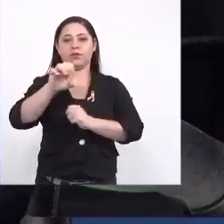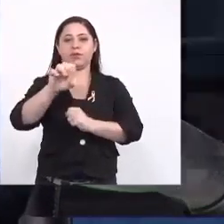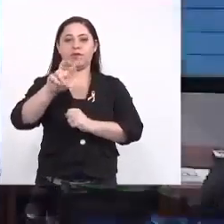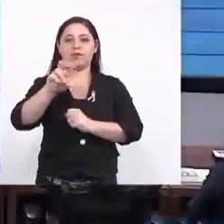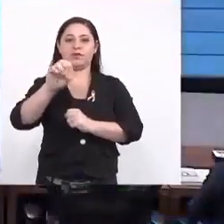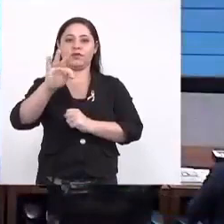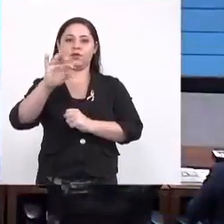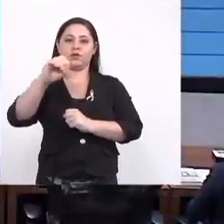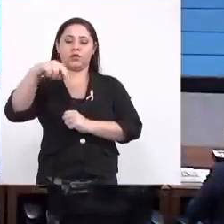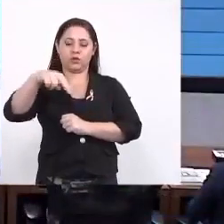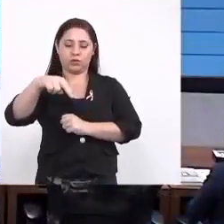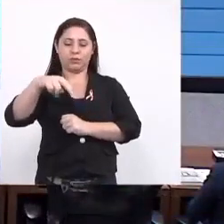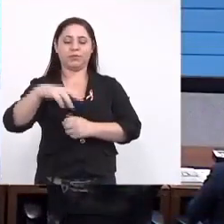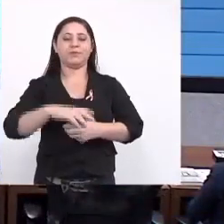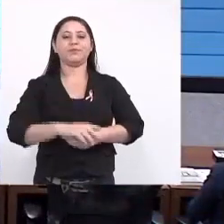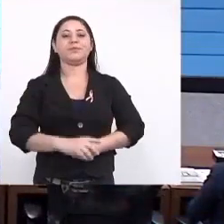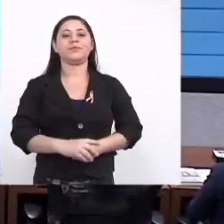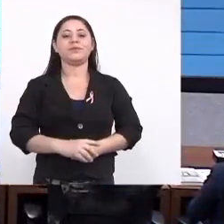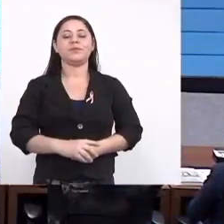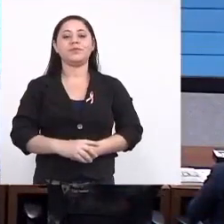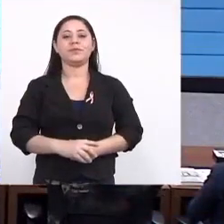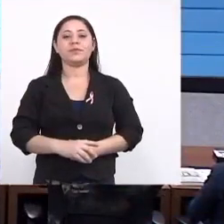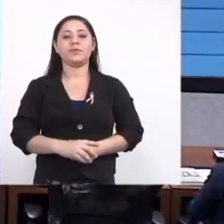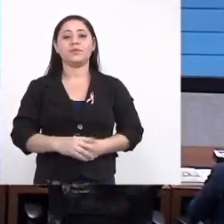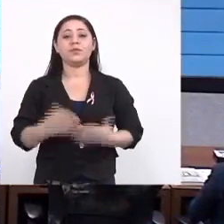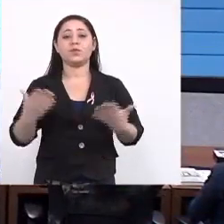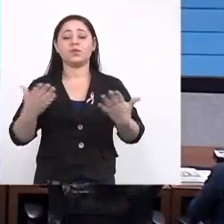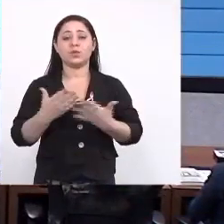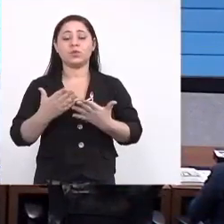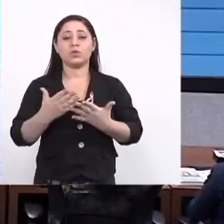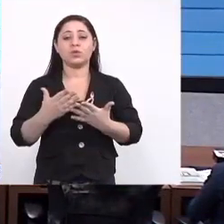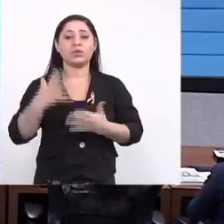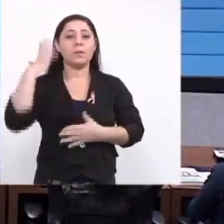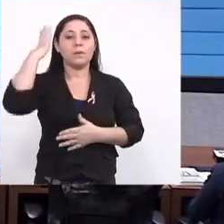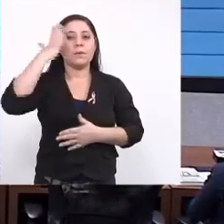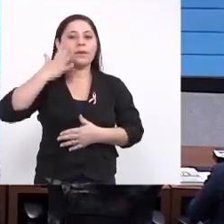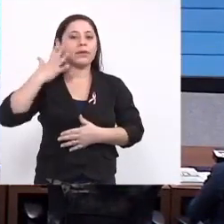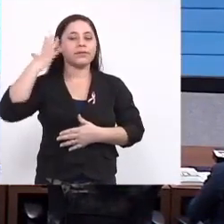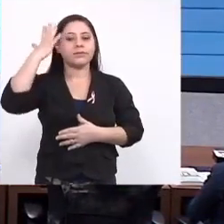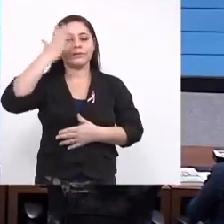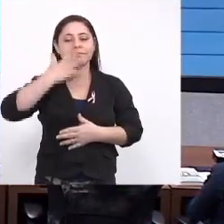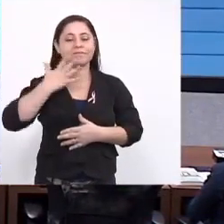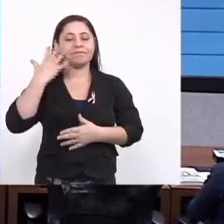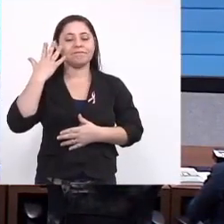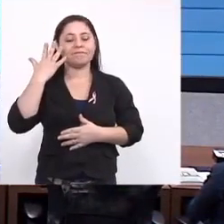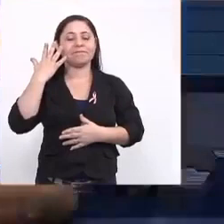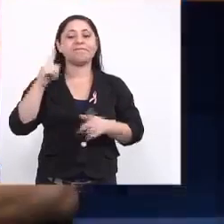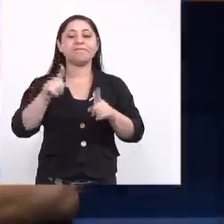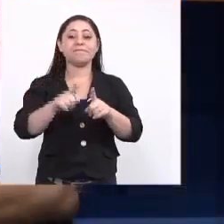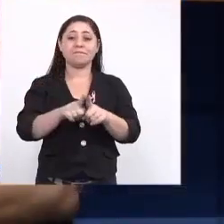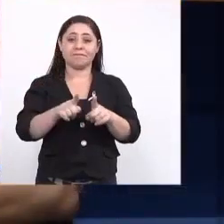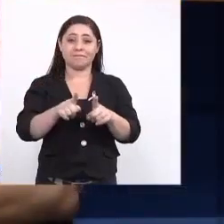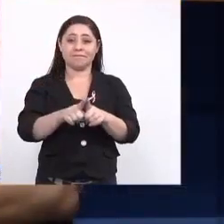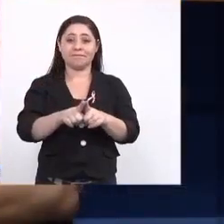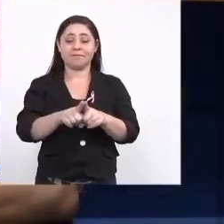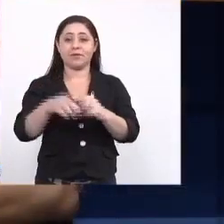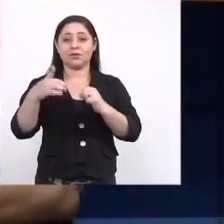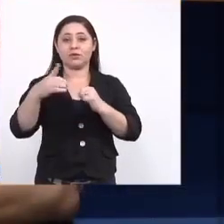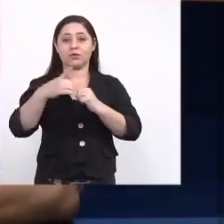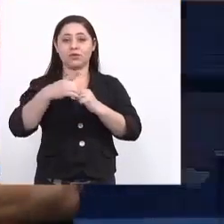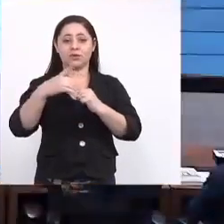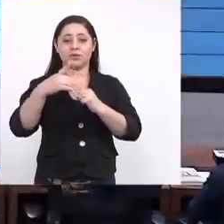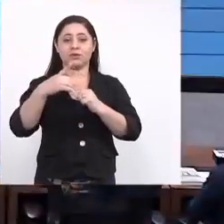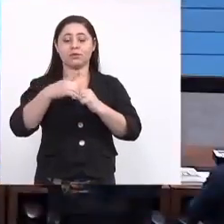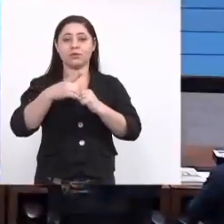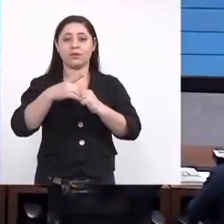Falcão de Oliveira, que vai ser o nosso palestrante hoje, também o doutor